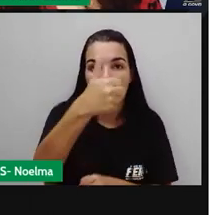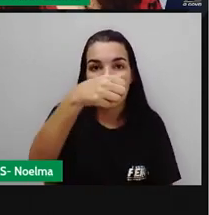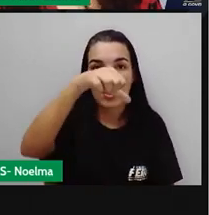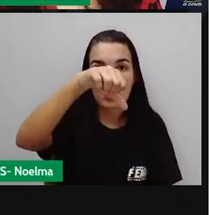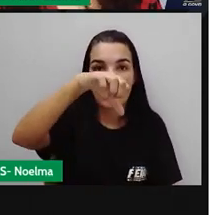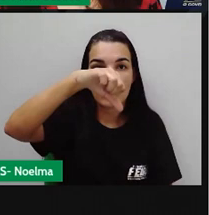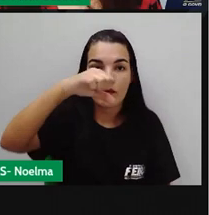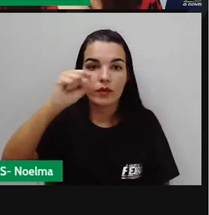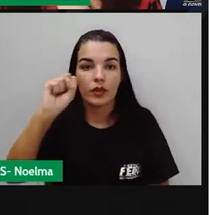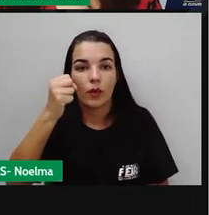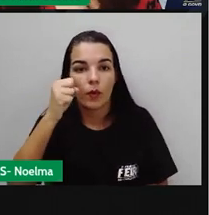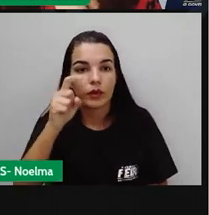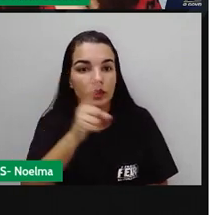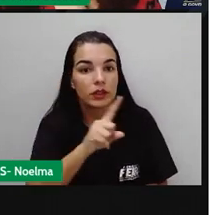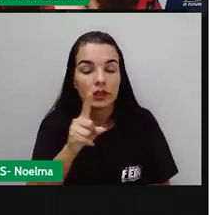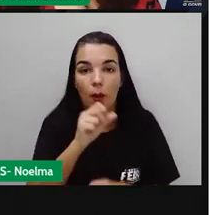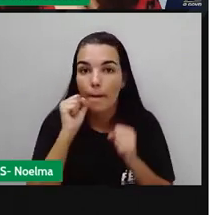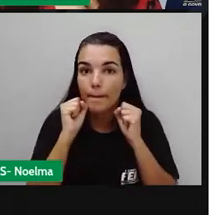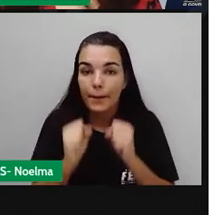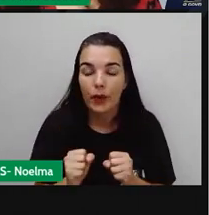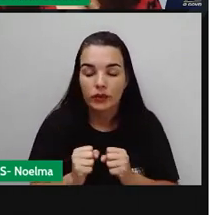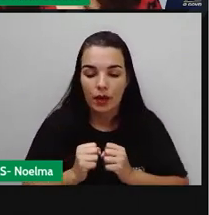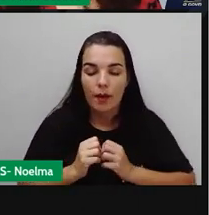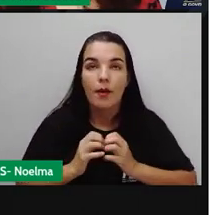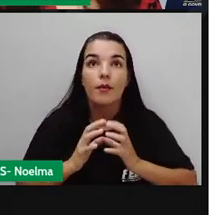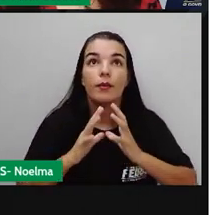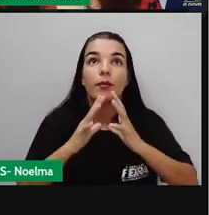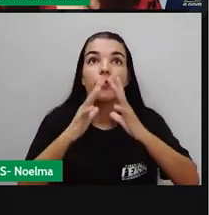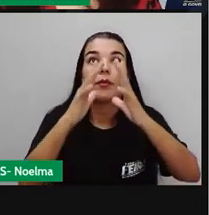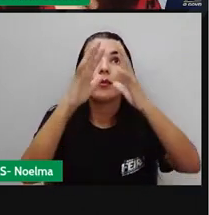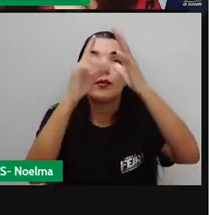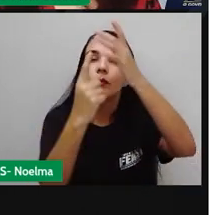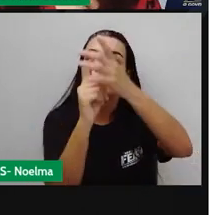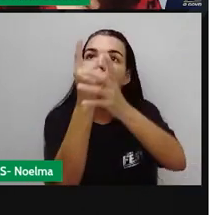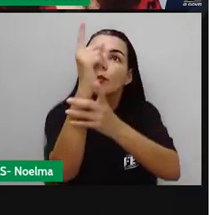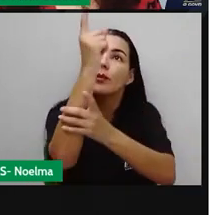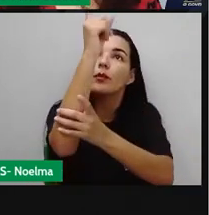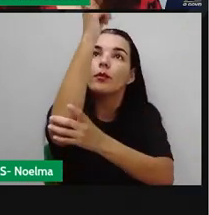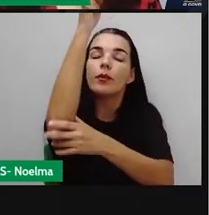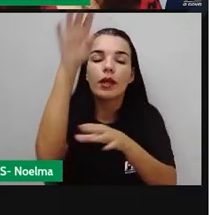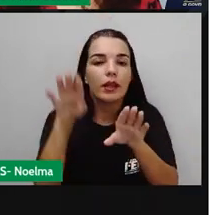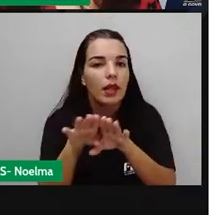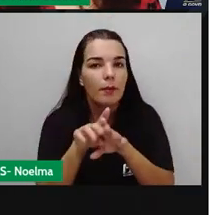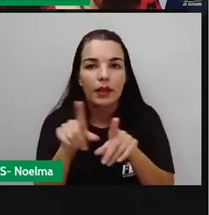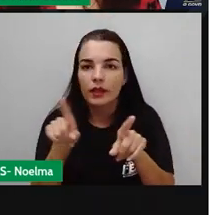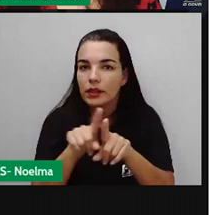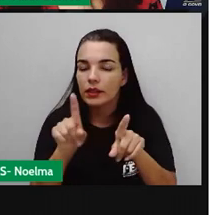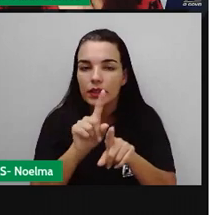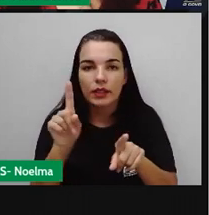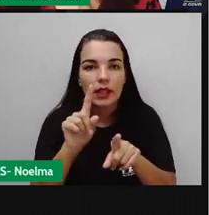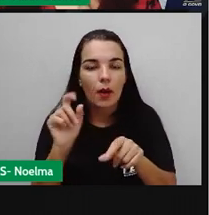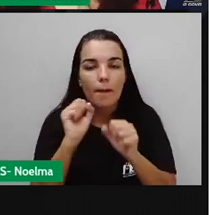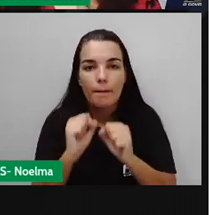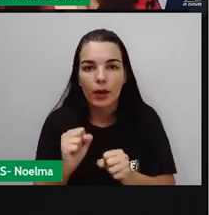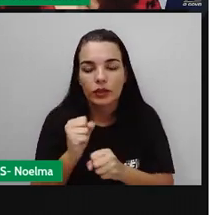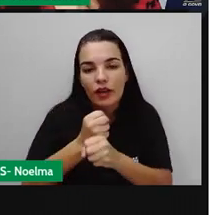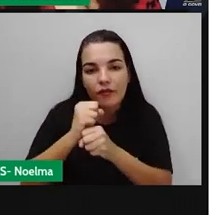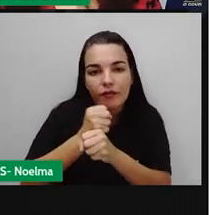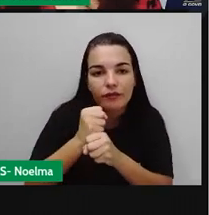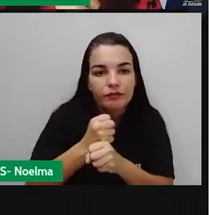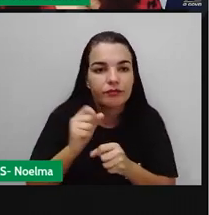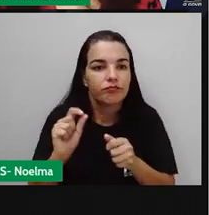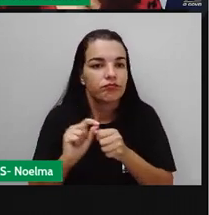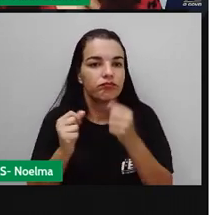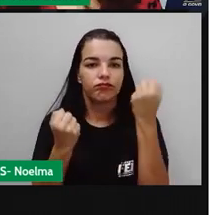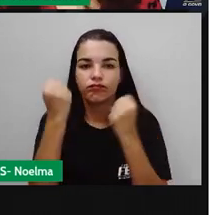soltar balões, agora é crime, como também fabricar, vender e transportar balões,